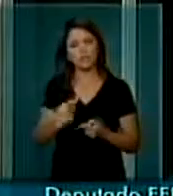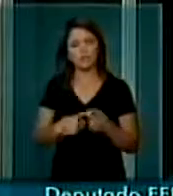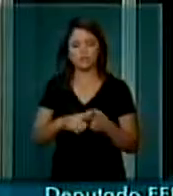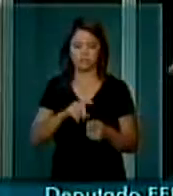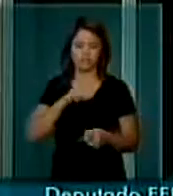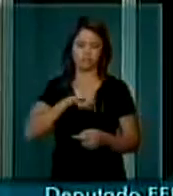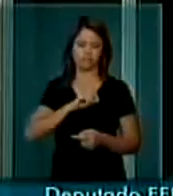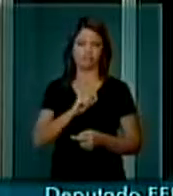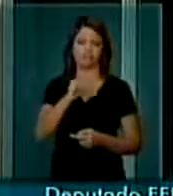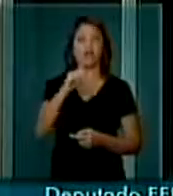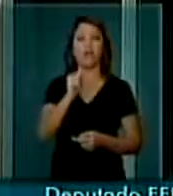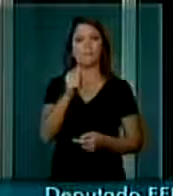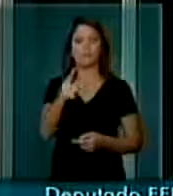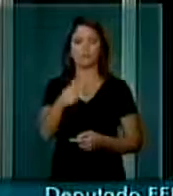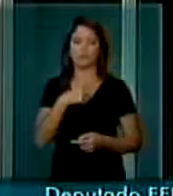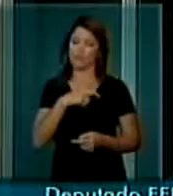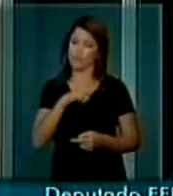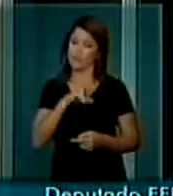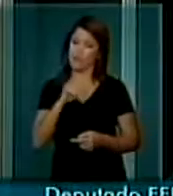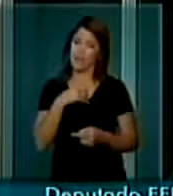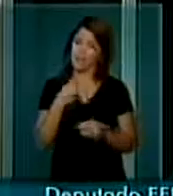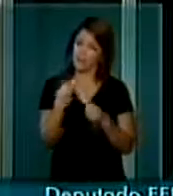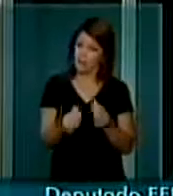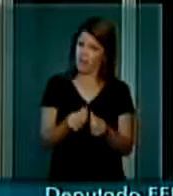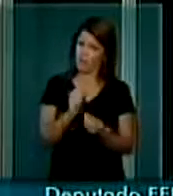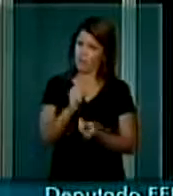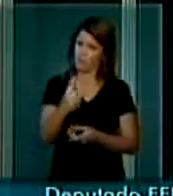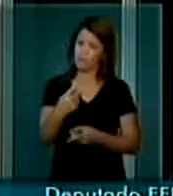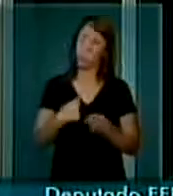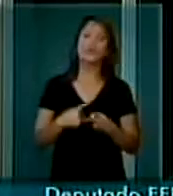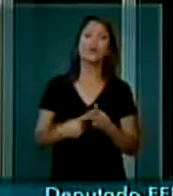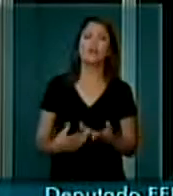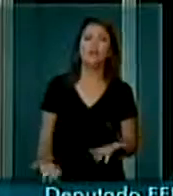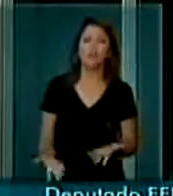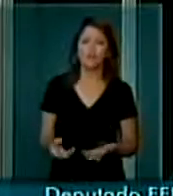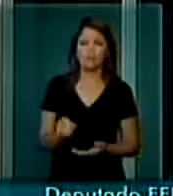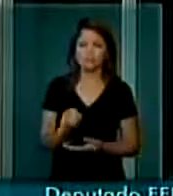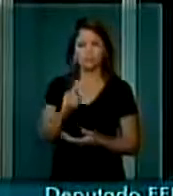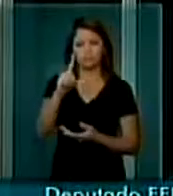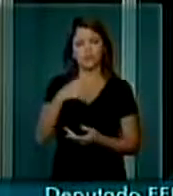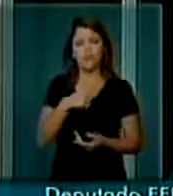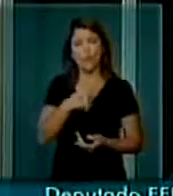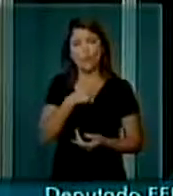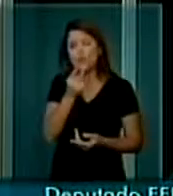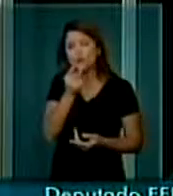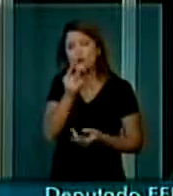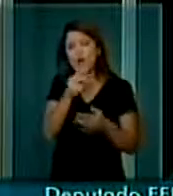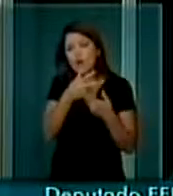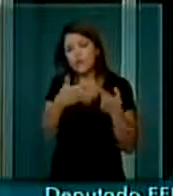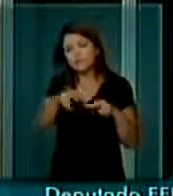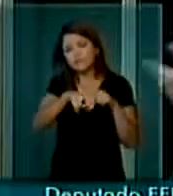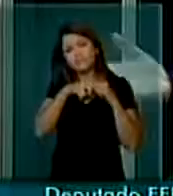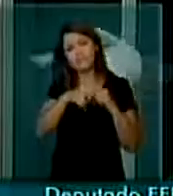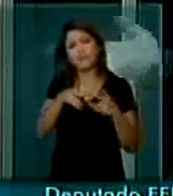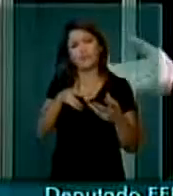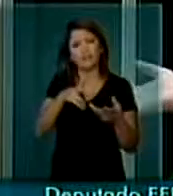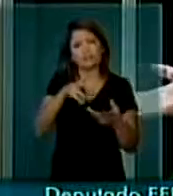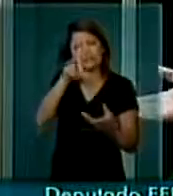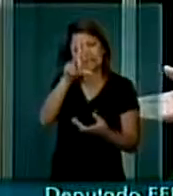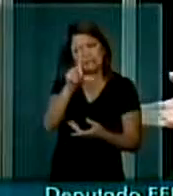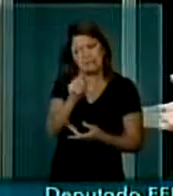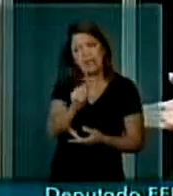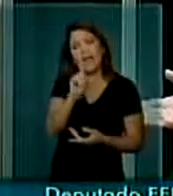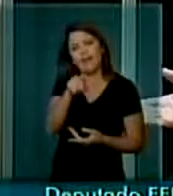E não tem sido dado esse aumento. Um dos fatores que achata o salário dos aposentados é o fator